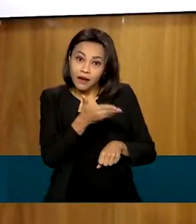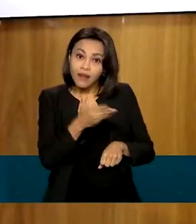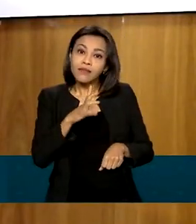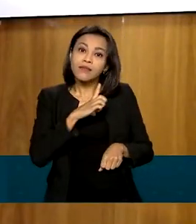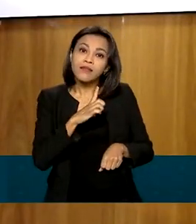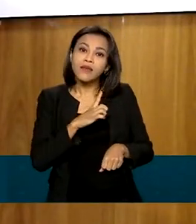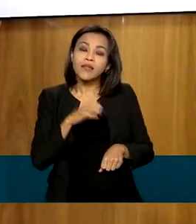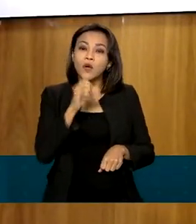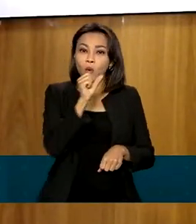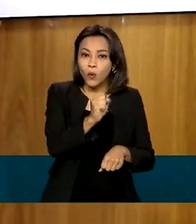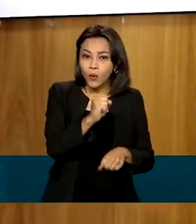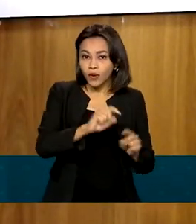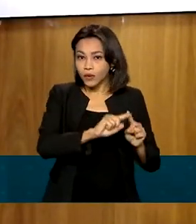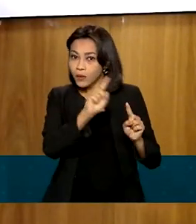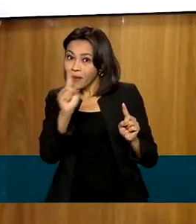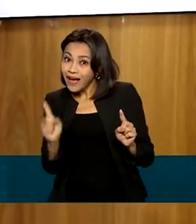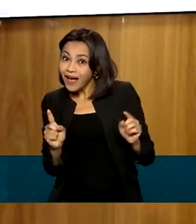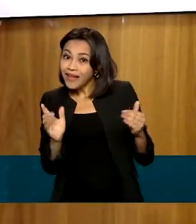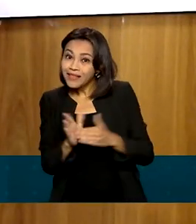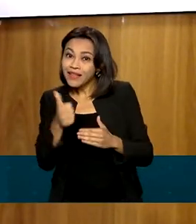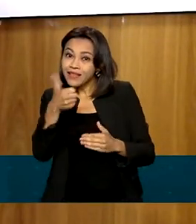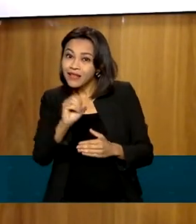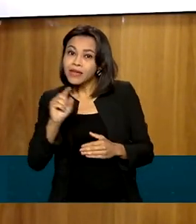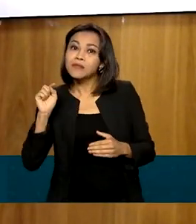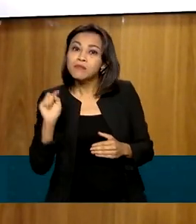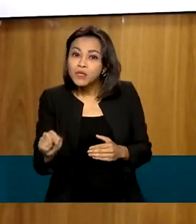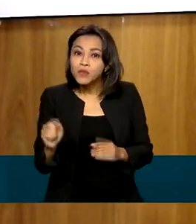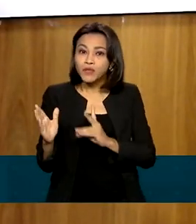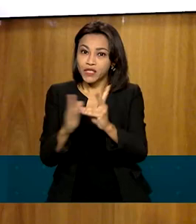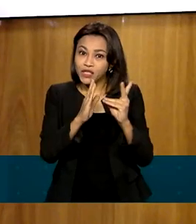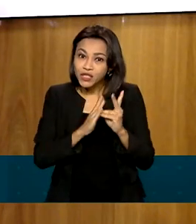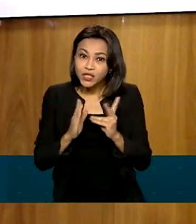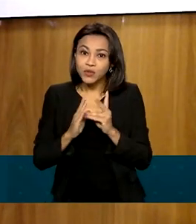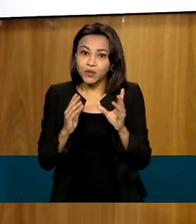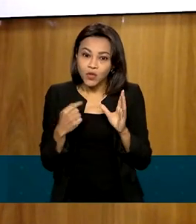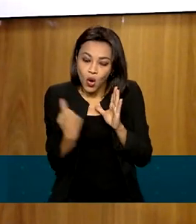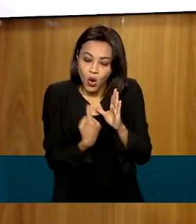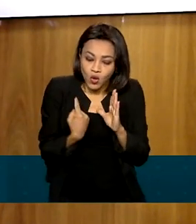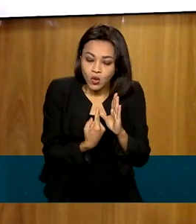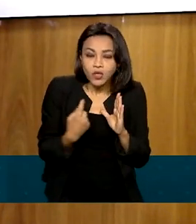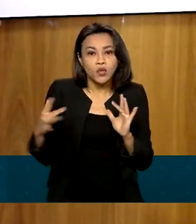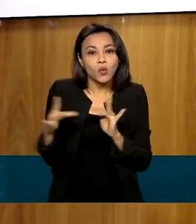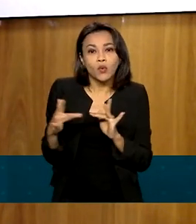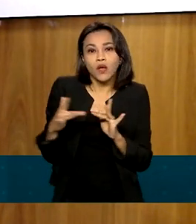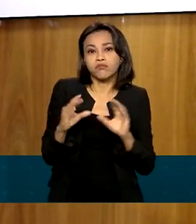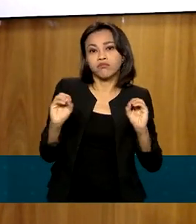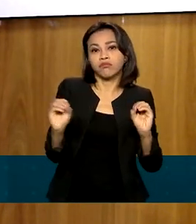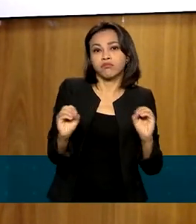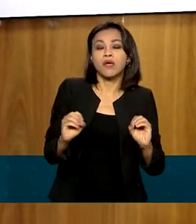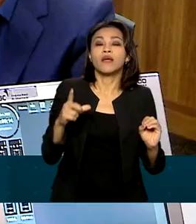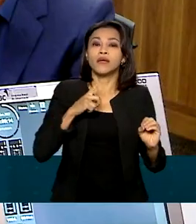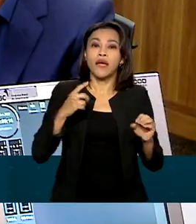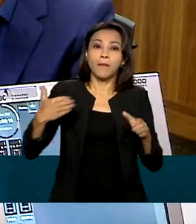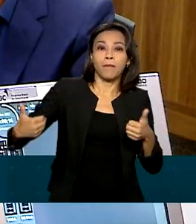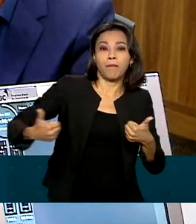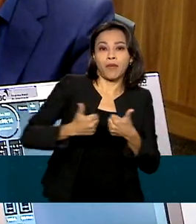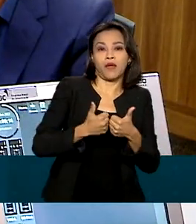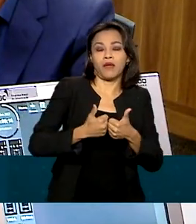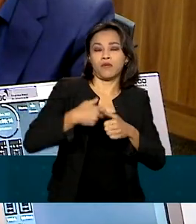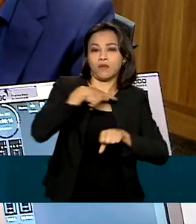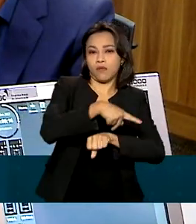de 8 a 10 mil indígenas isolados de recente contato e faz fronteira com o Peru. A